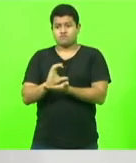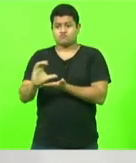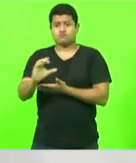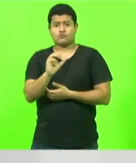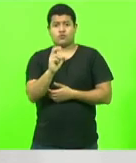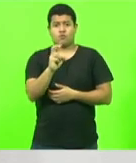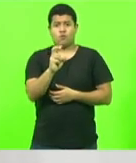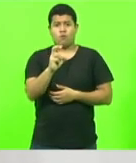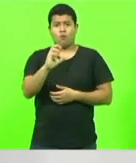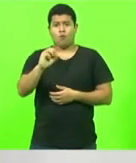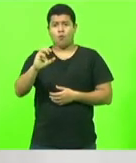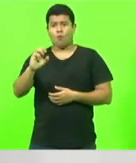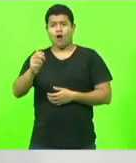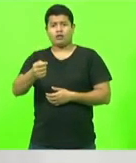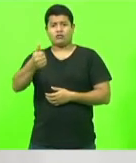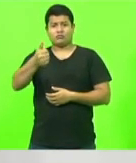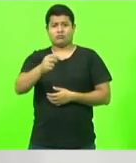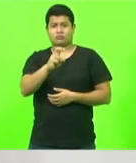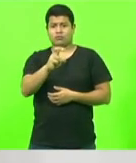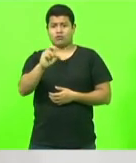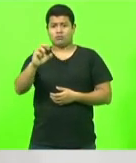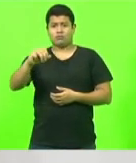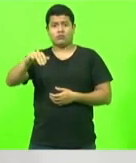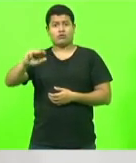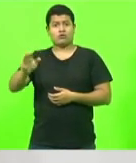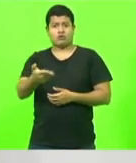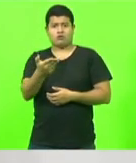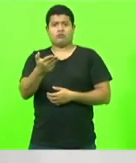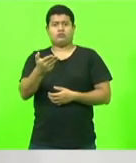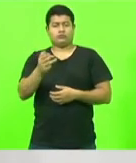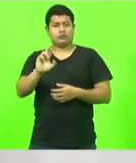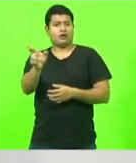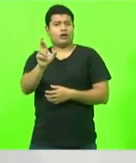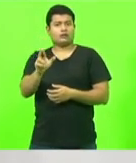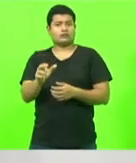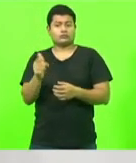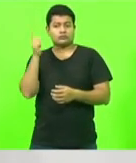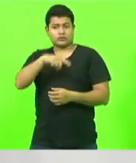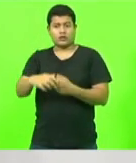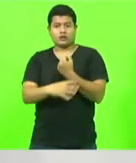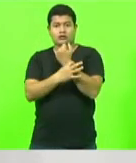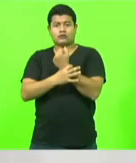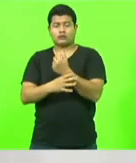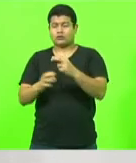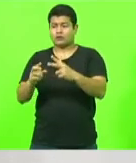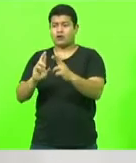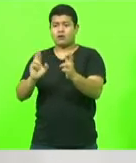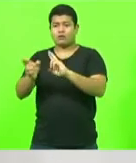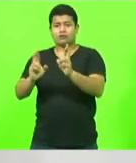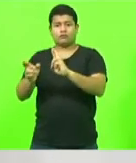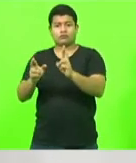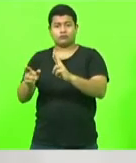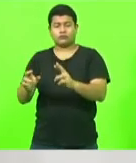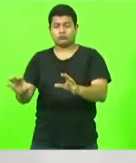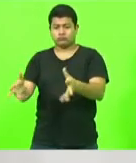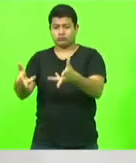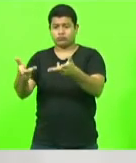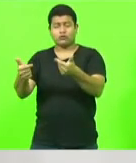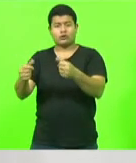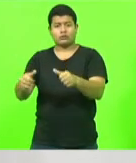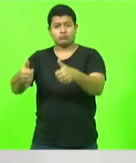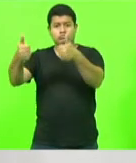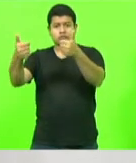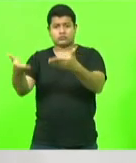milhões para poder garantir que essas rodovias tenham um pouquinho de qualidade, tenham um pouquinho de